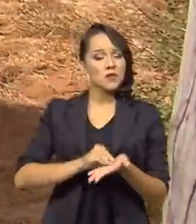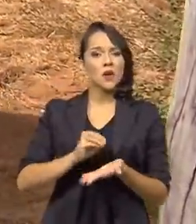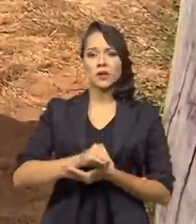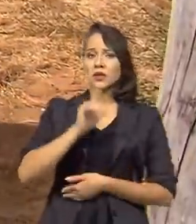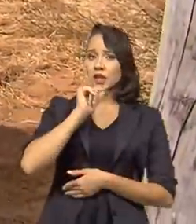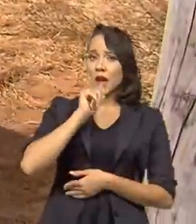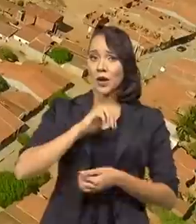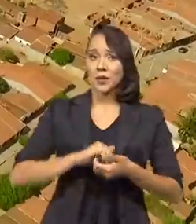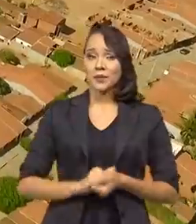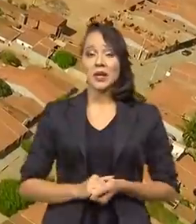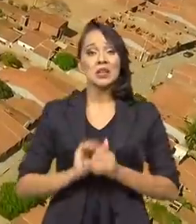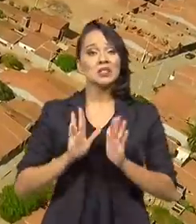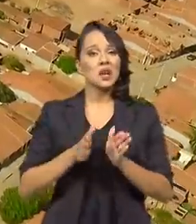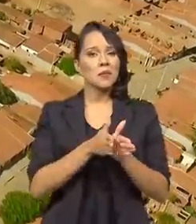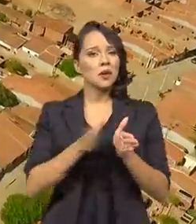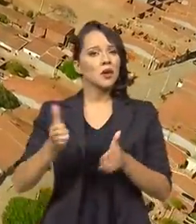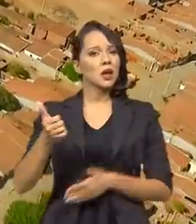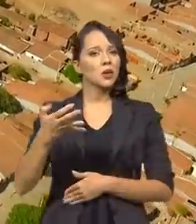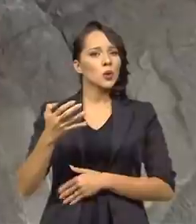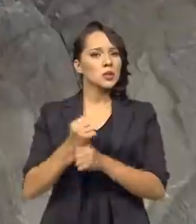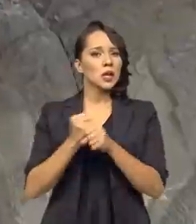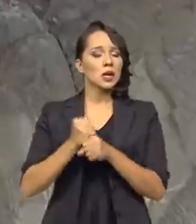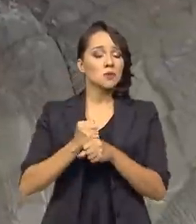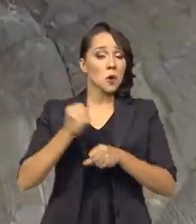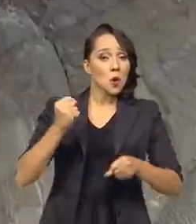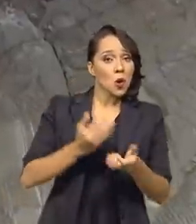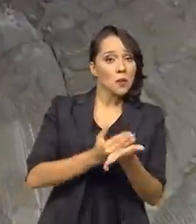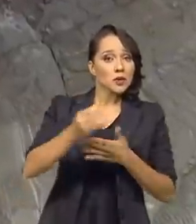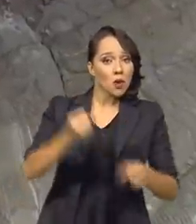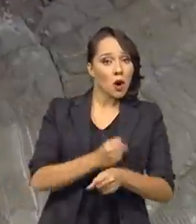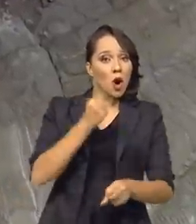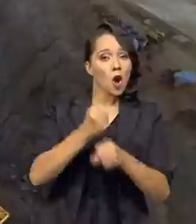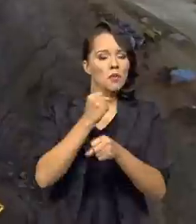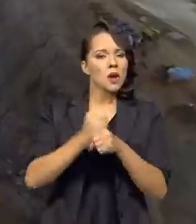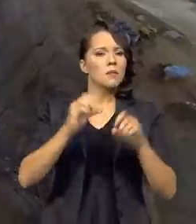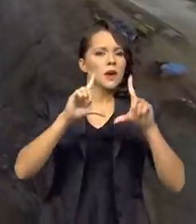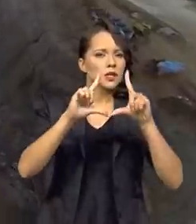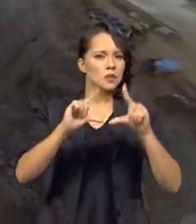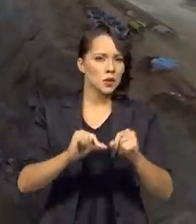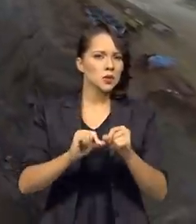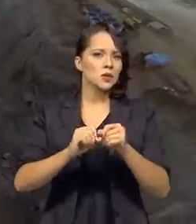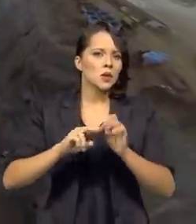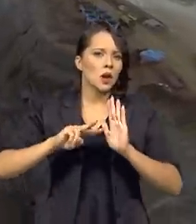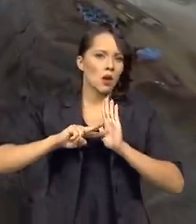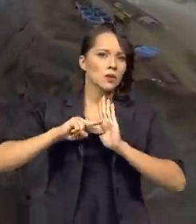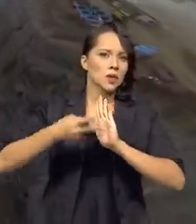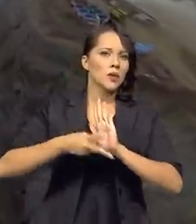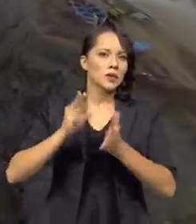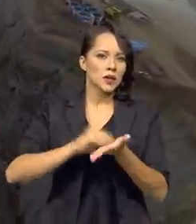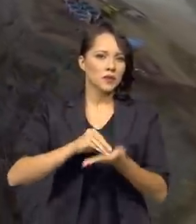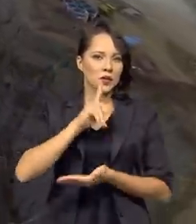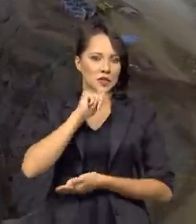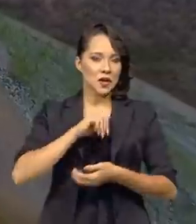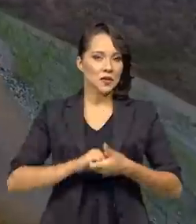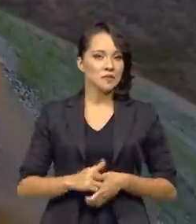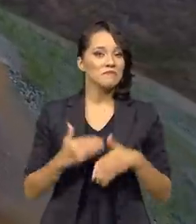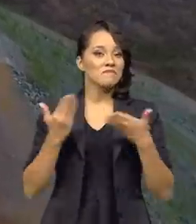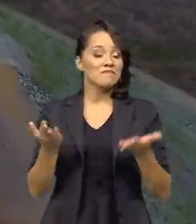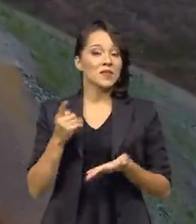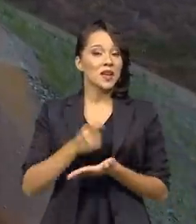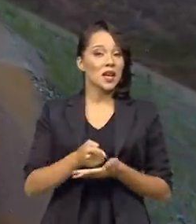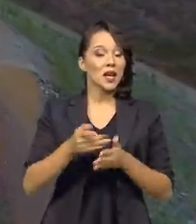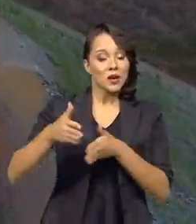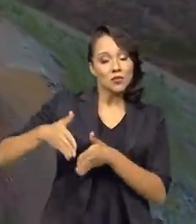hídricos. Há 14 anos, obras foram iniciadas na região para minimizar o impacto da falta d'água. Estamos falando da